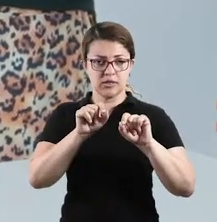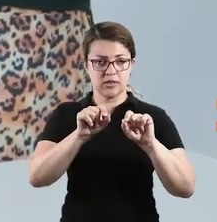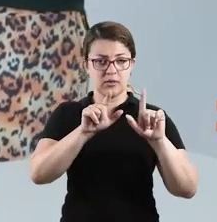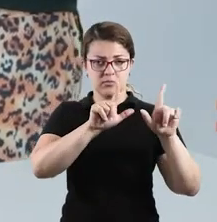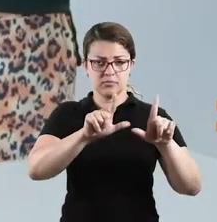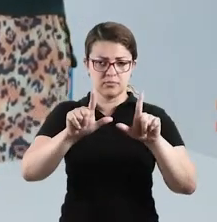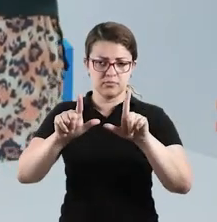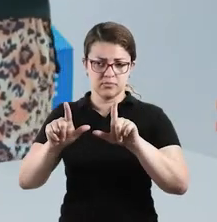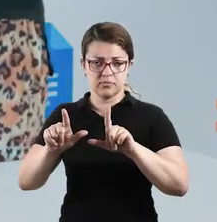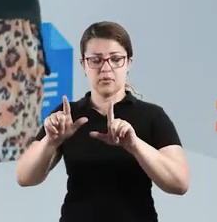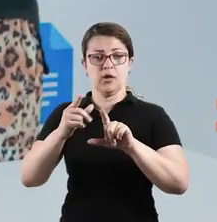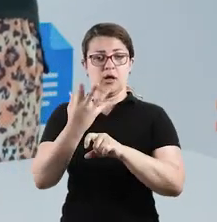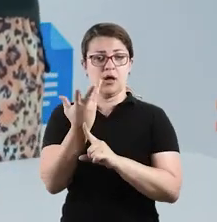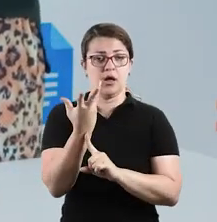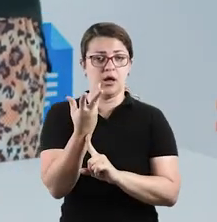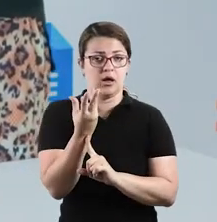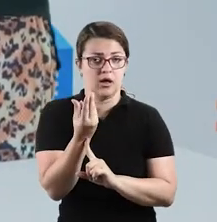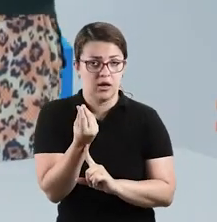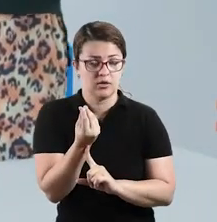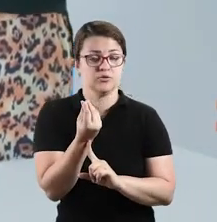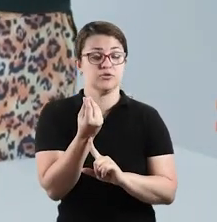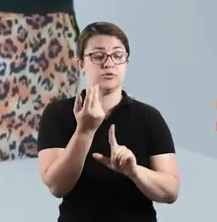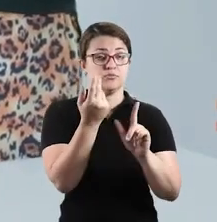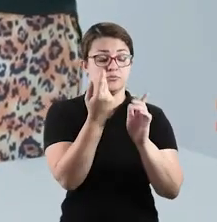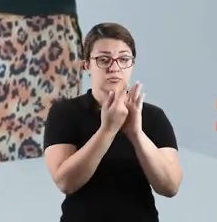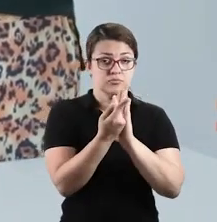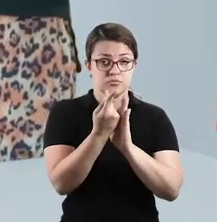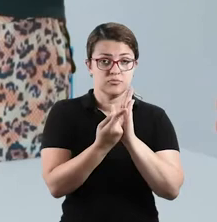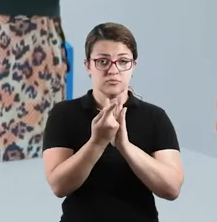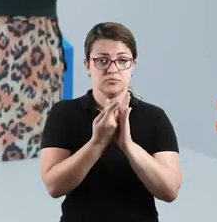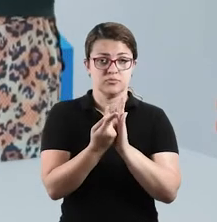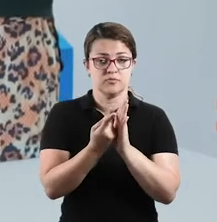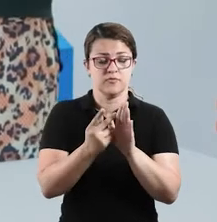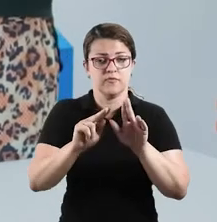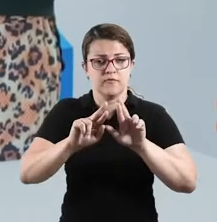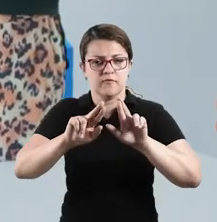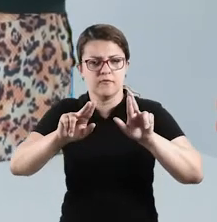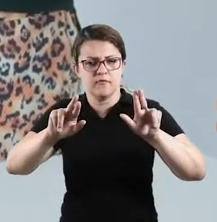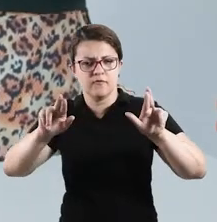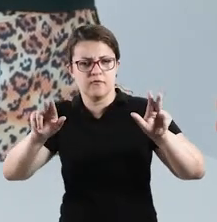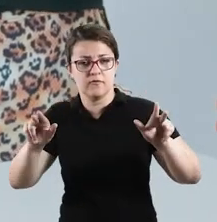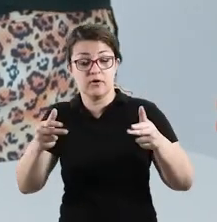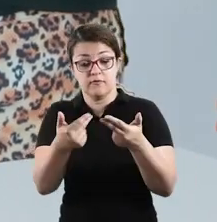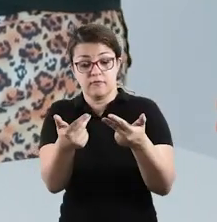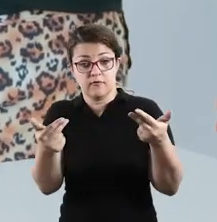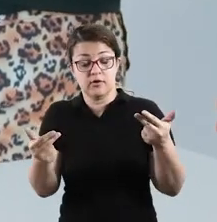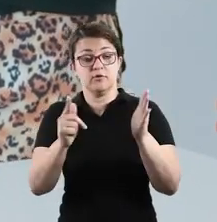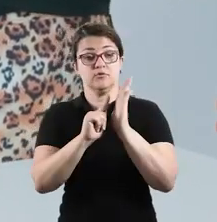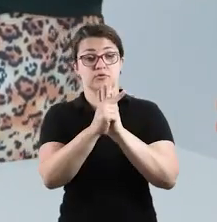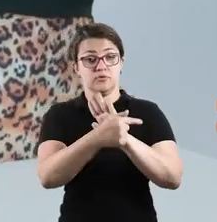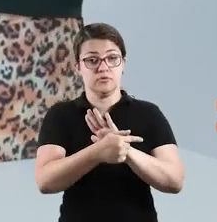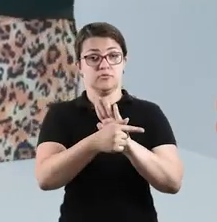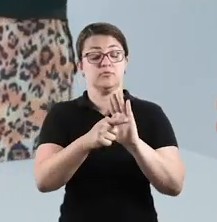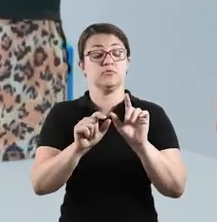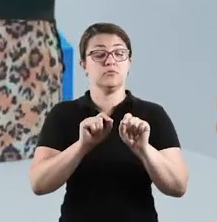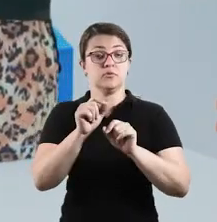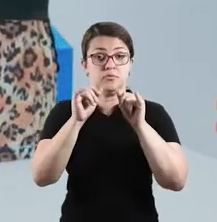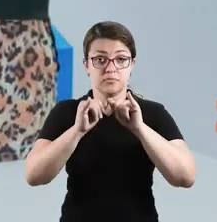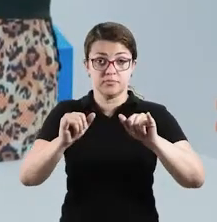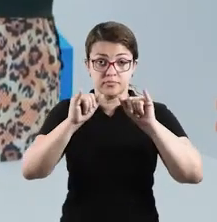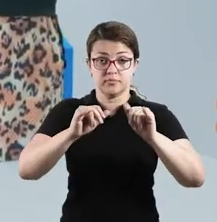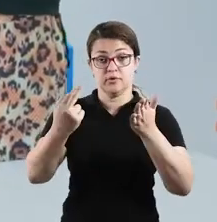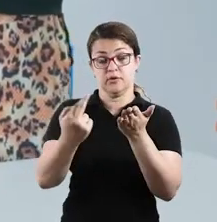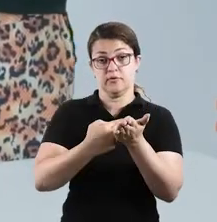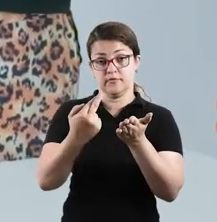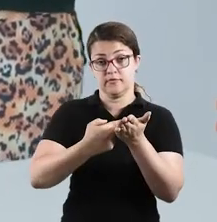que conjuga o texto e imagens com o objetivo de narrar histórias dos mais variados gêneros e estilos. São, em geral, publicadas